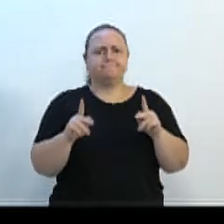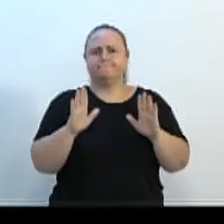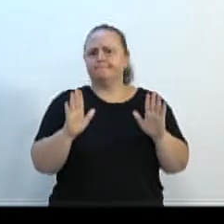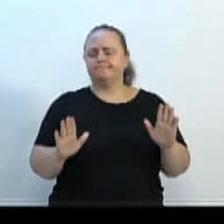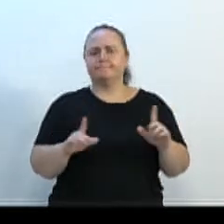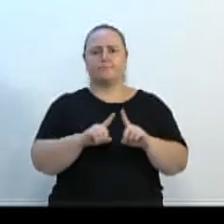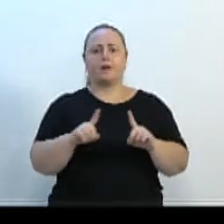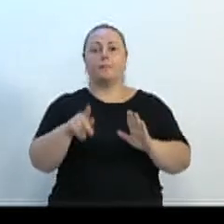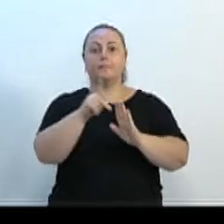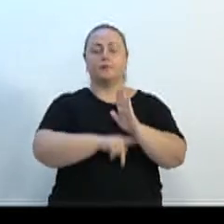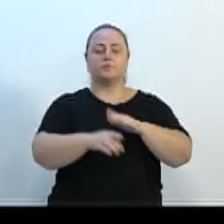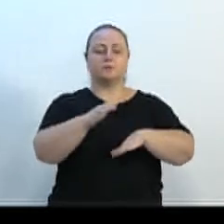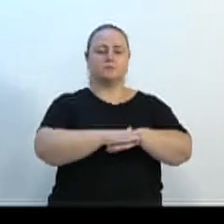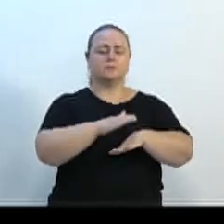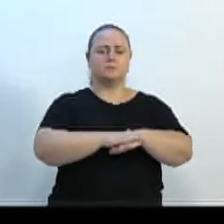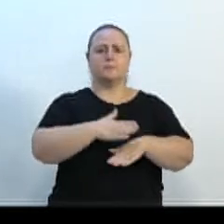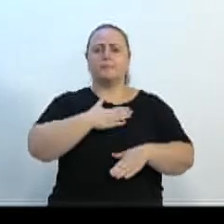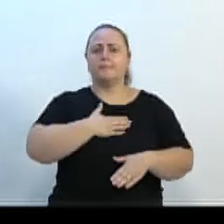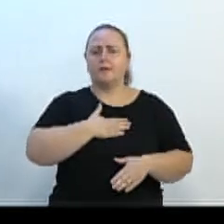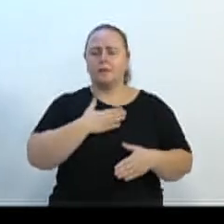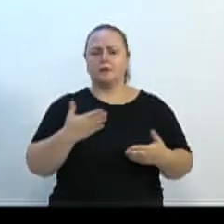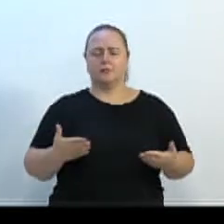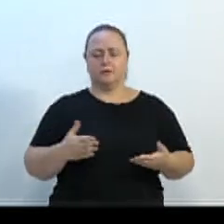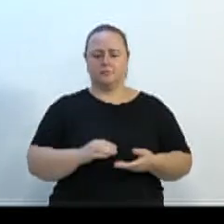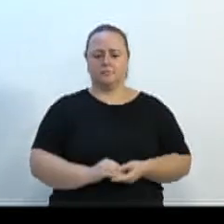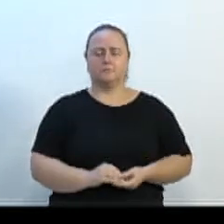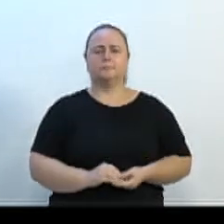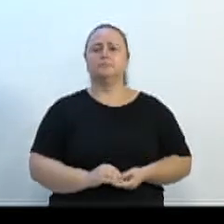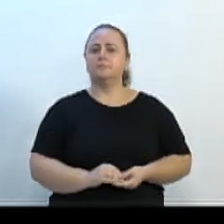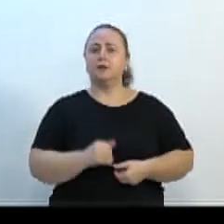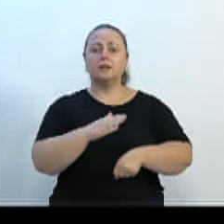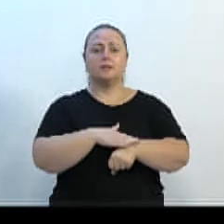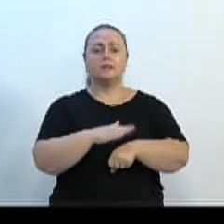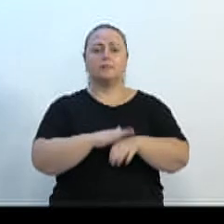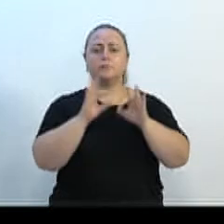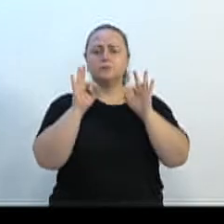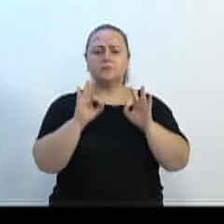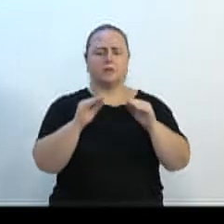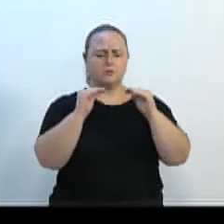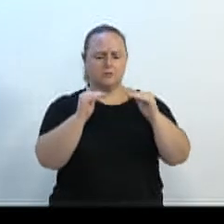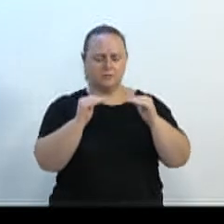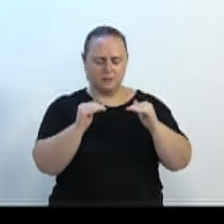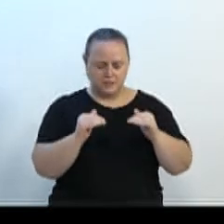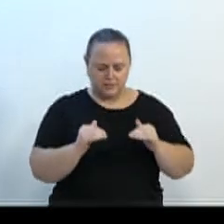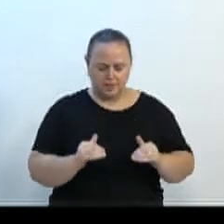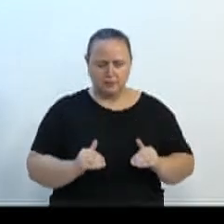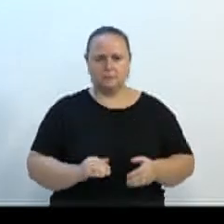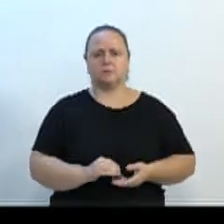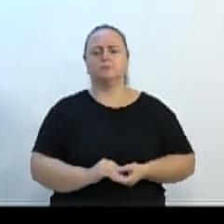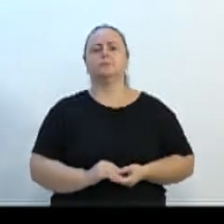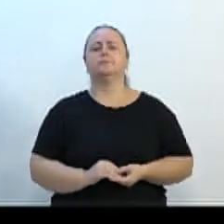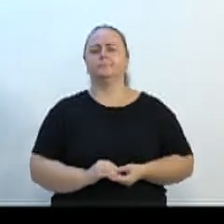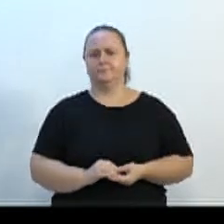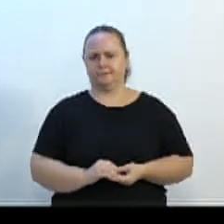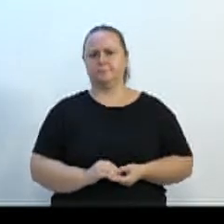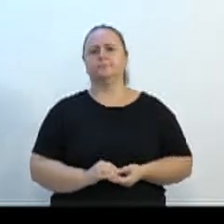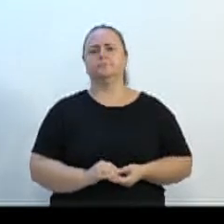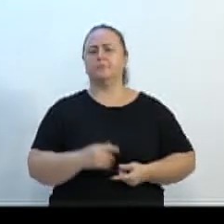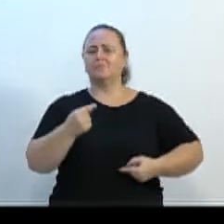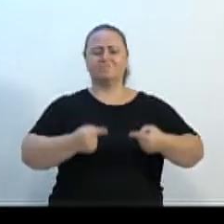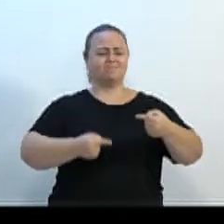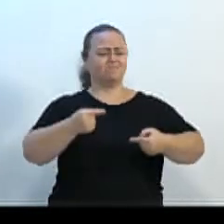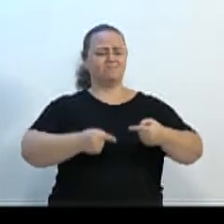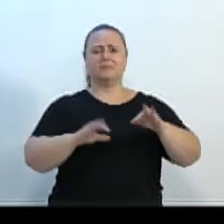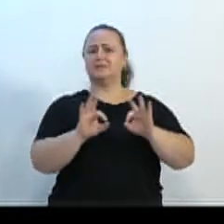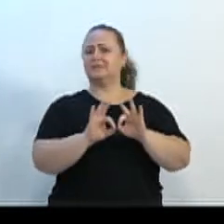O projeto foi meu? O projeto veio para essa casa, veio em tempo hábil, veio tudo, nem sequer foi discutido. Entendesse? Isso